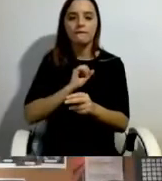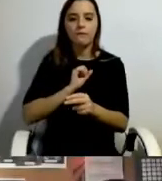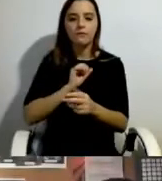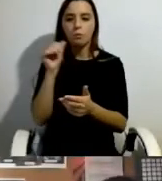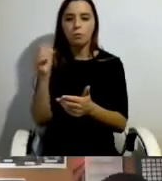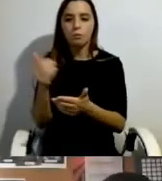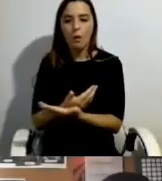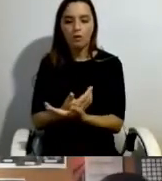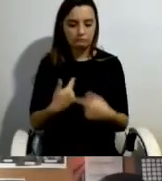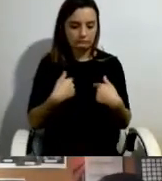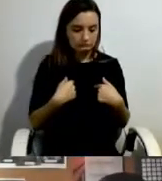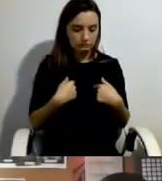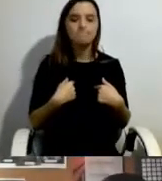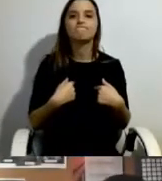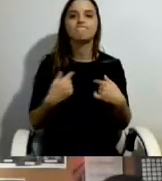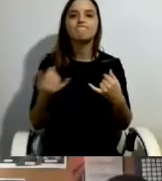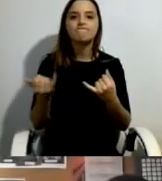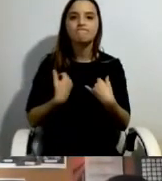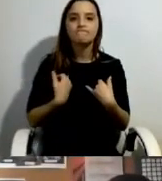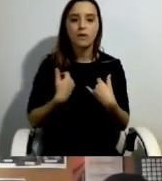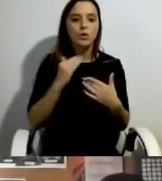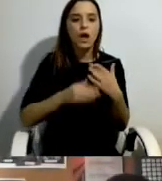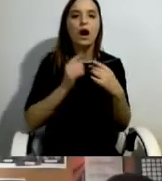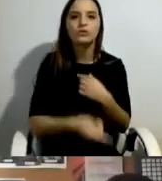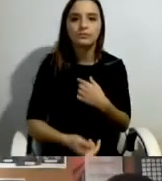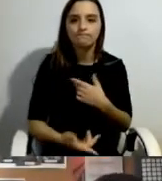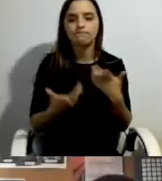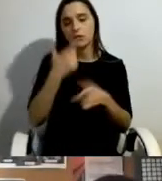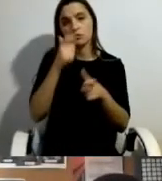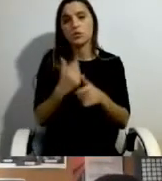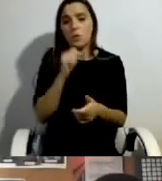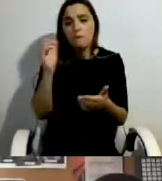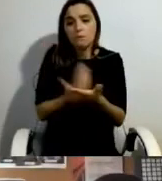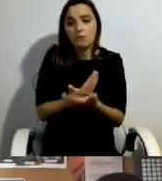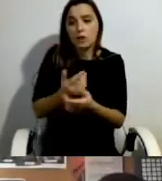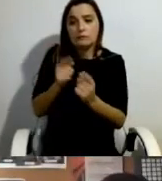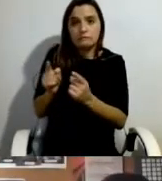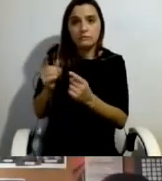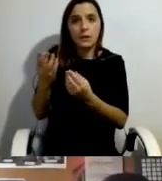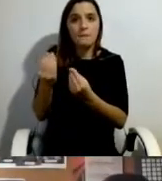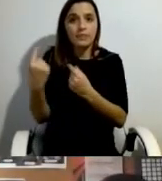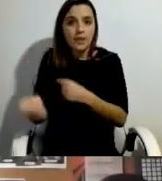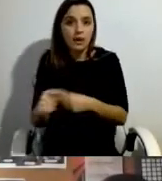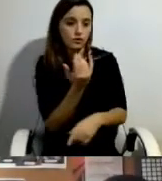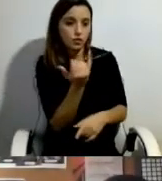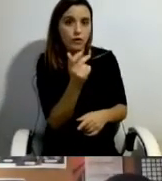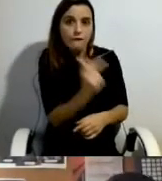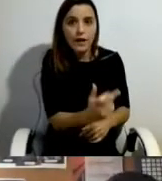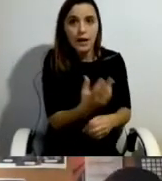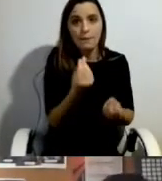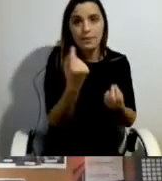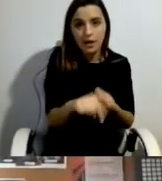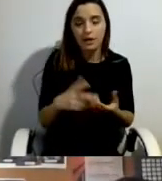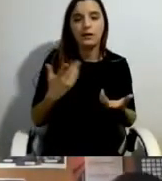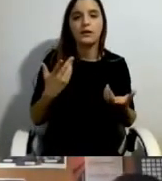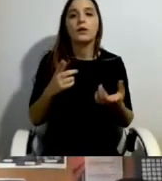morrerem, quando os meus pais morrerem. E, portanto, as pessoas têm medo da morte, têm medo da institucionalização, o que diz muito da